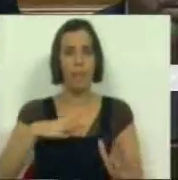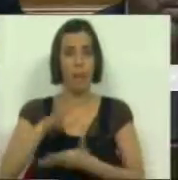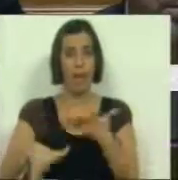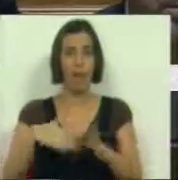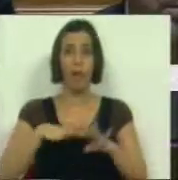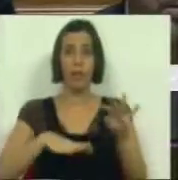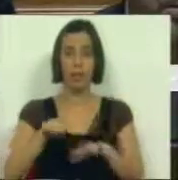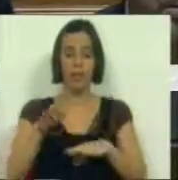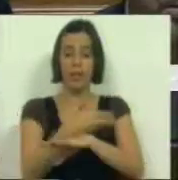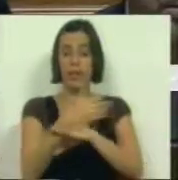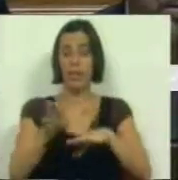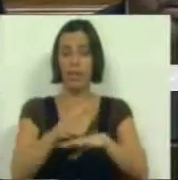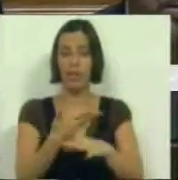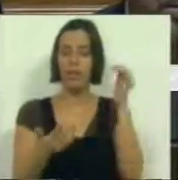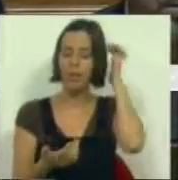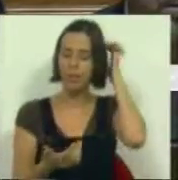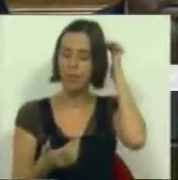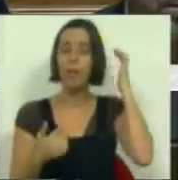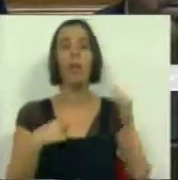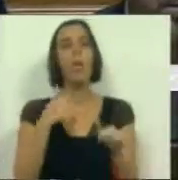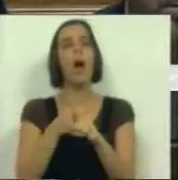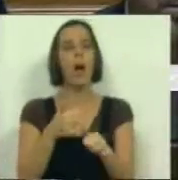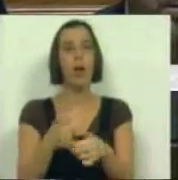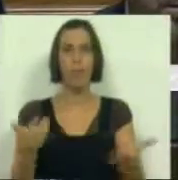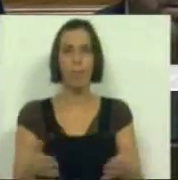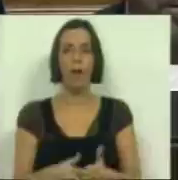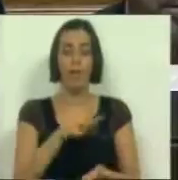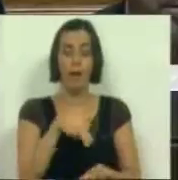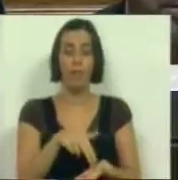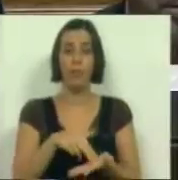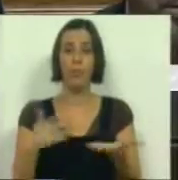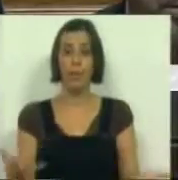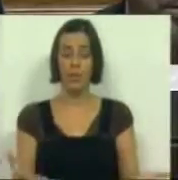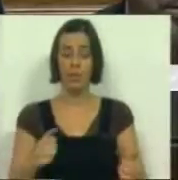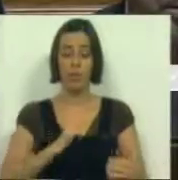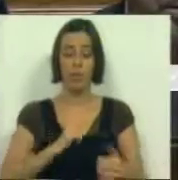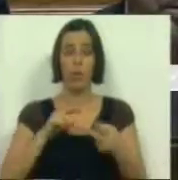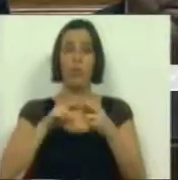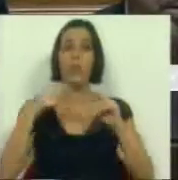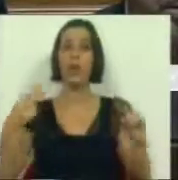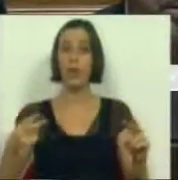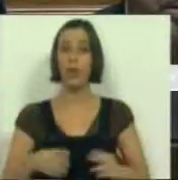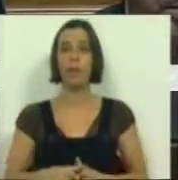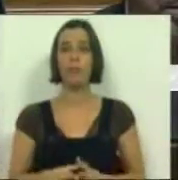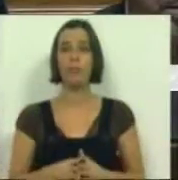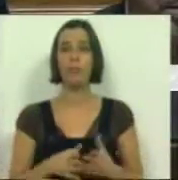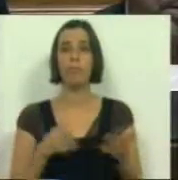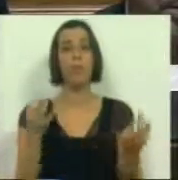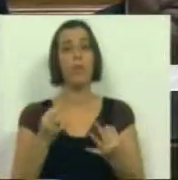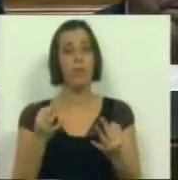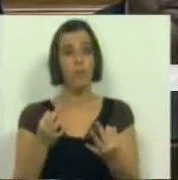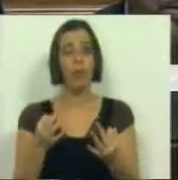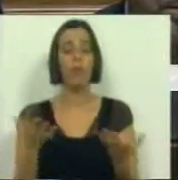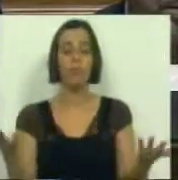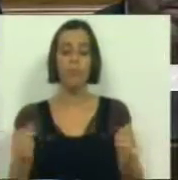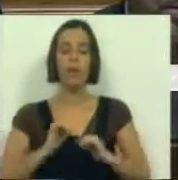se fez esta divisão. Eu acompanho aqui as posições que os nossos autarcas foram tendo,